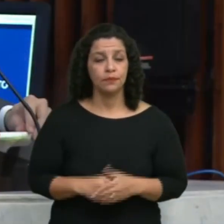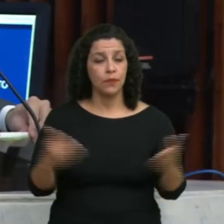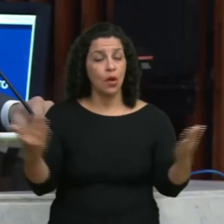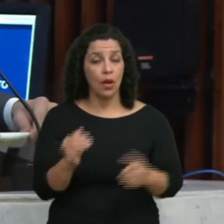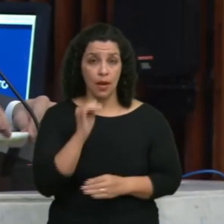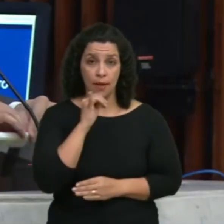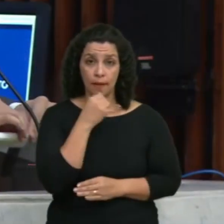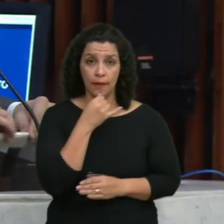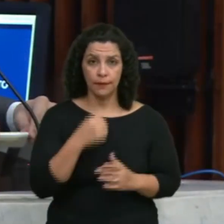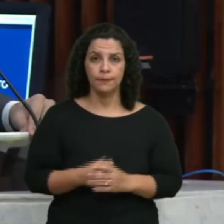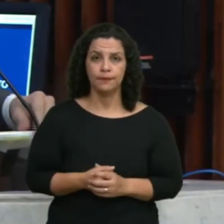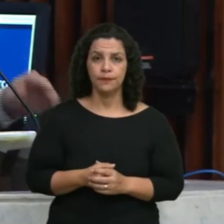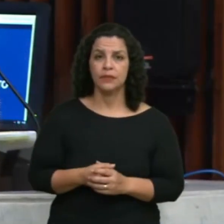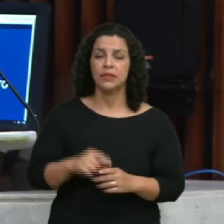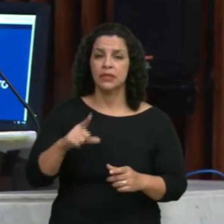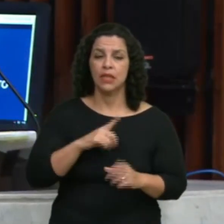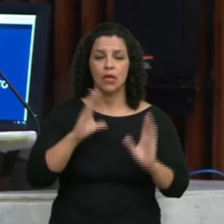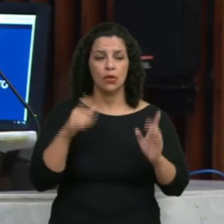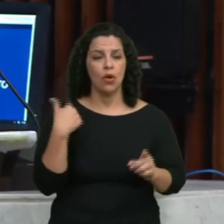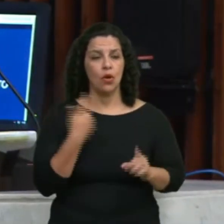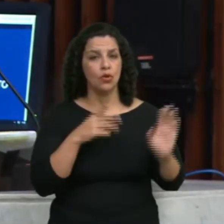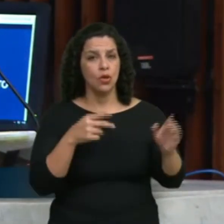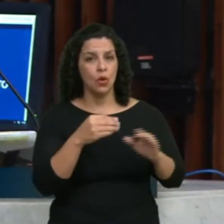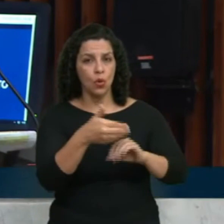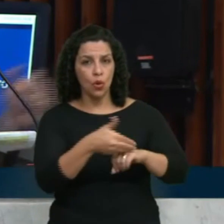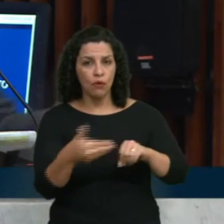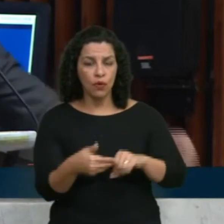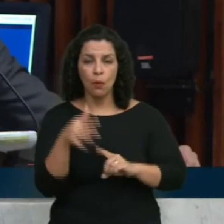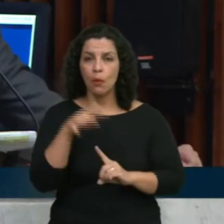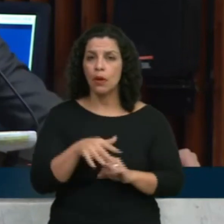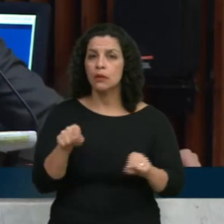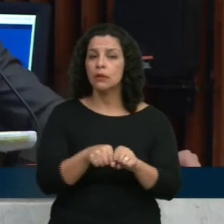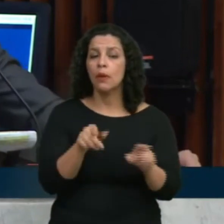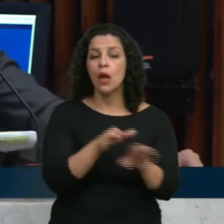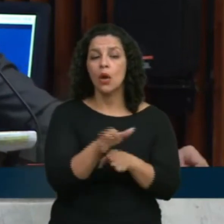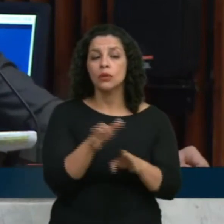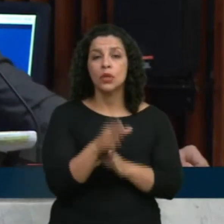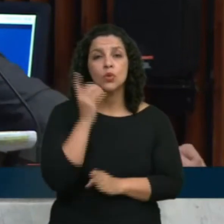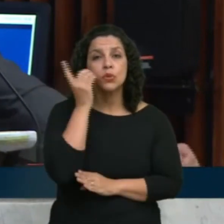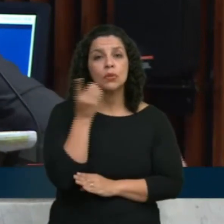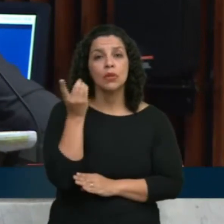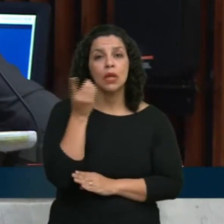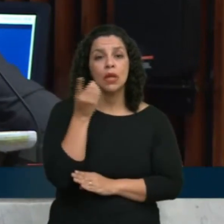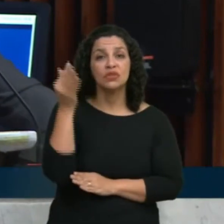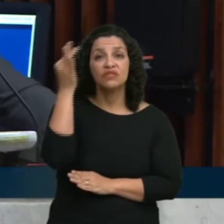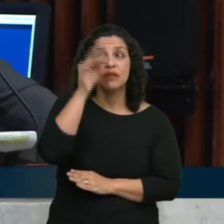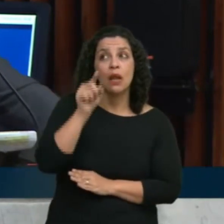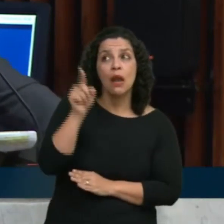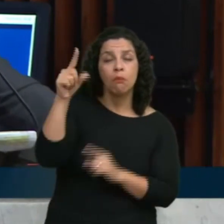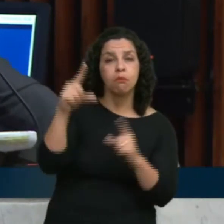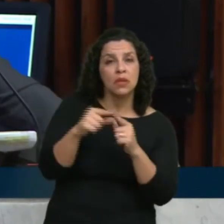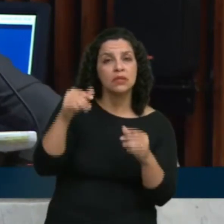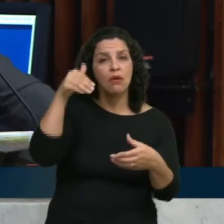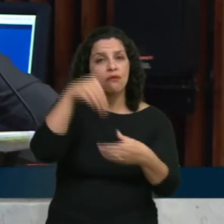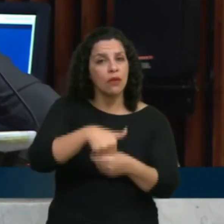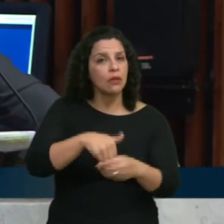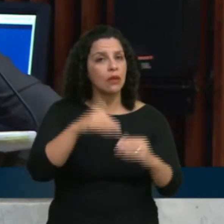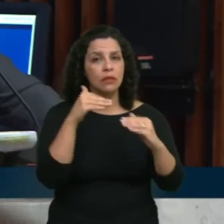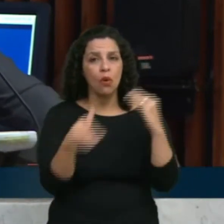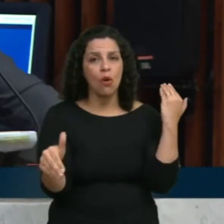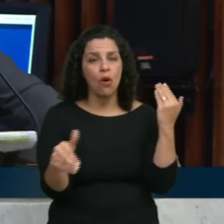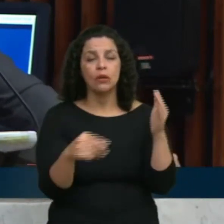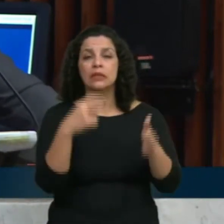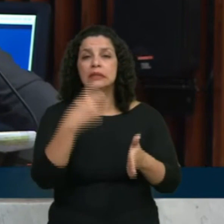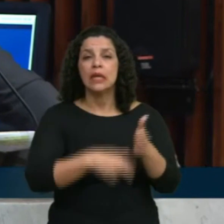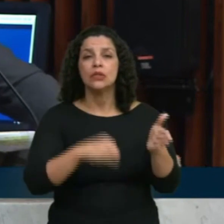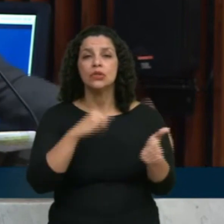Infelizmente, além de fazer isso, o governador do Paraná está orientando os deputados federais do Paraná a votar contra a reforma